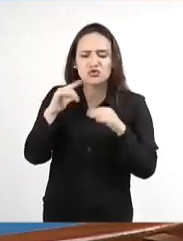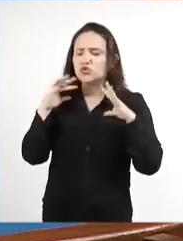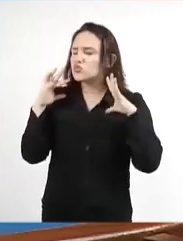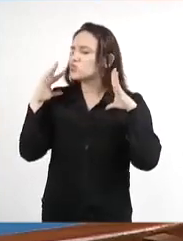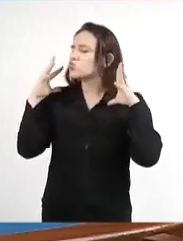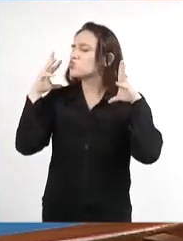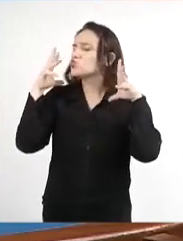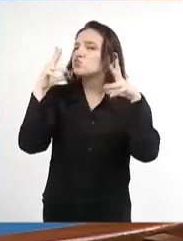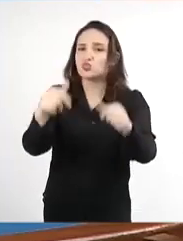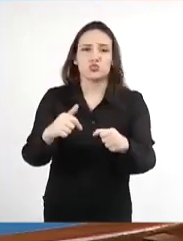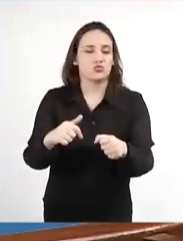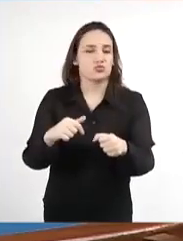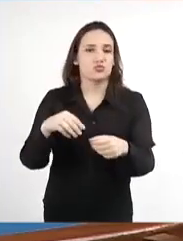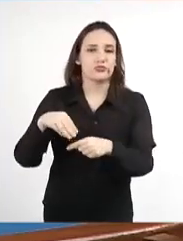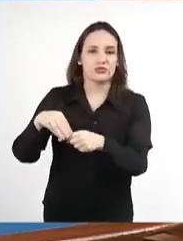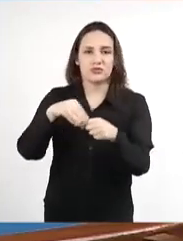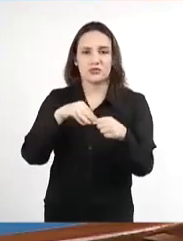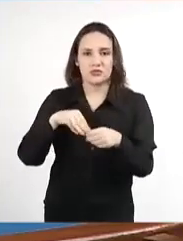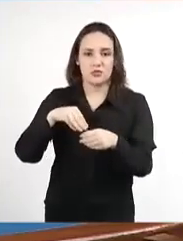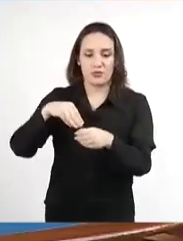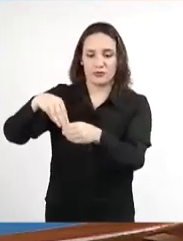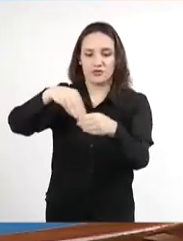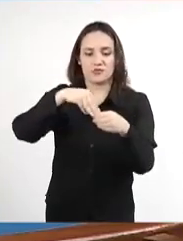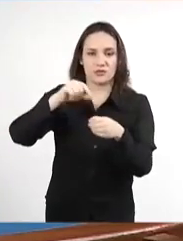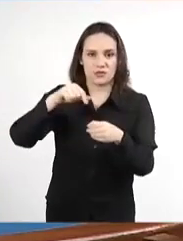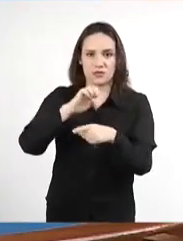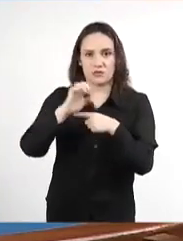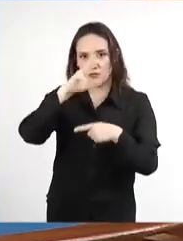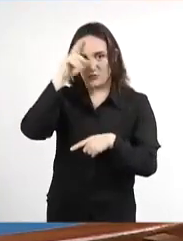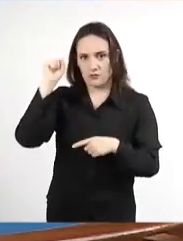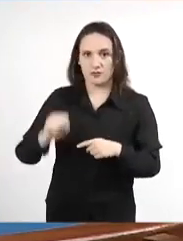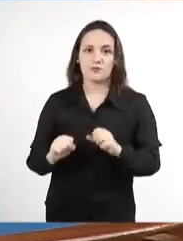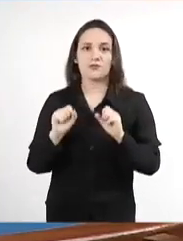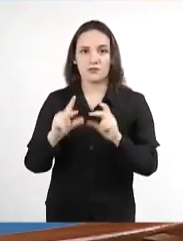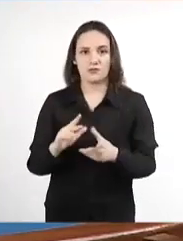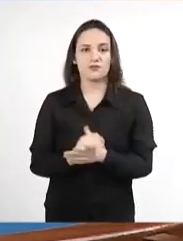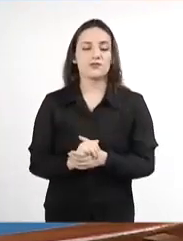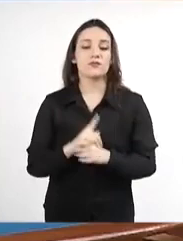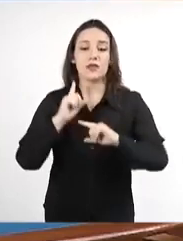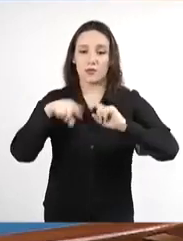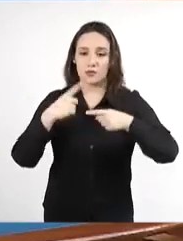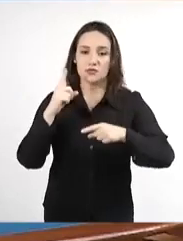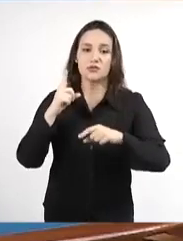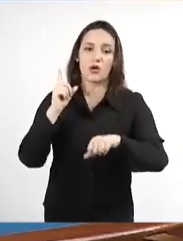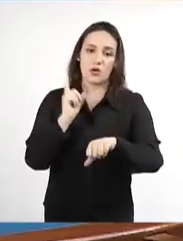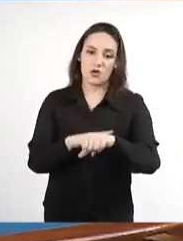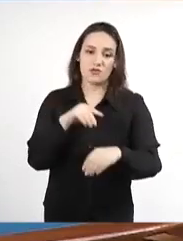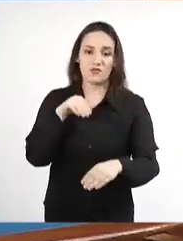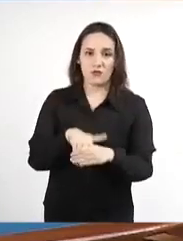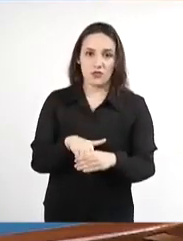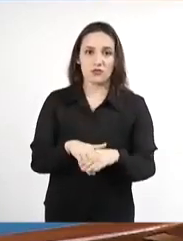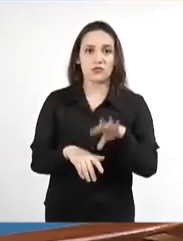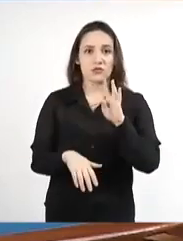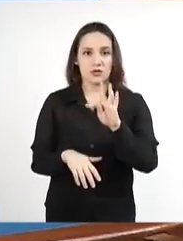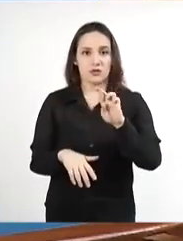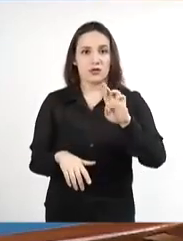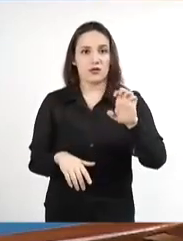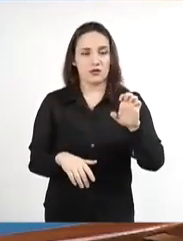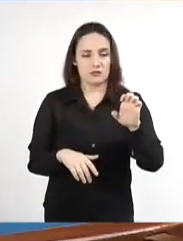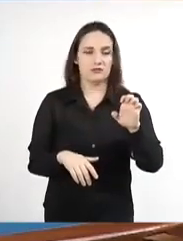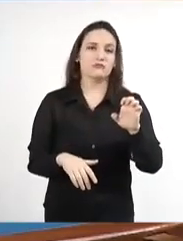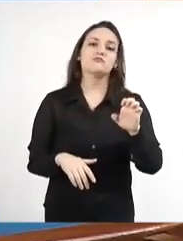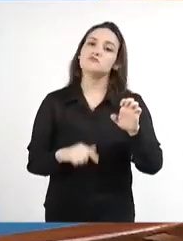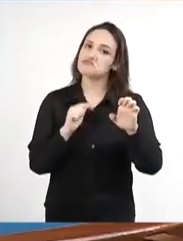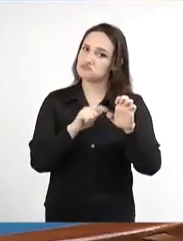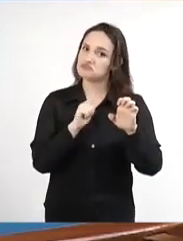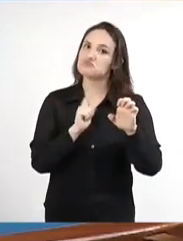municípios do Mato Grosso do Sul. E, quando então a realização do pleito eleitoral, o nosso TRE do Mato Grosso